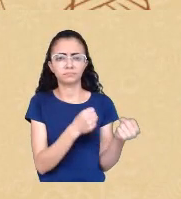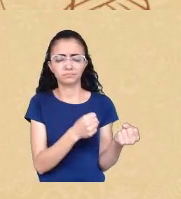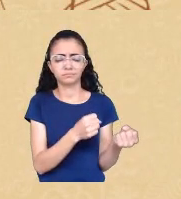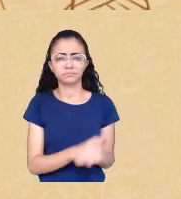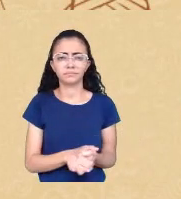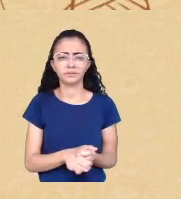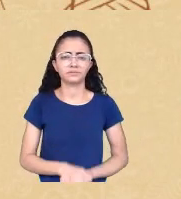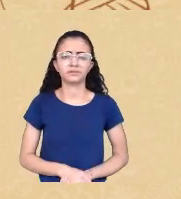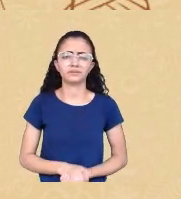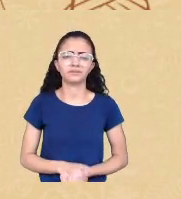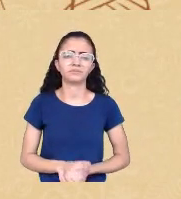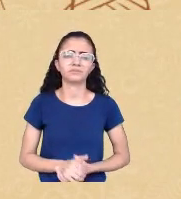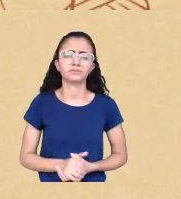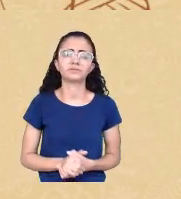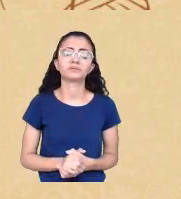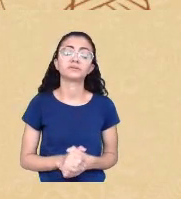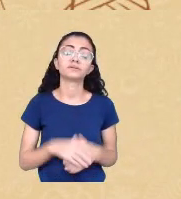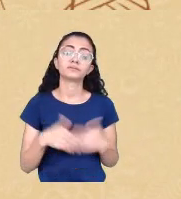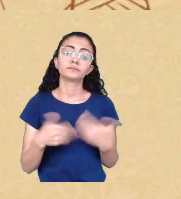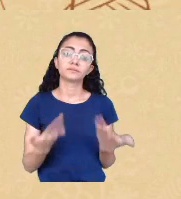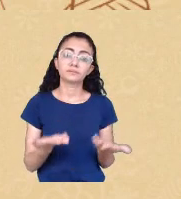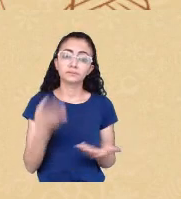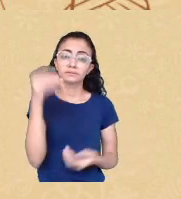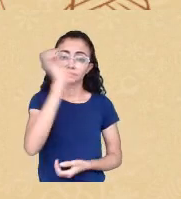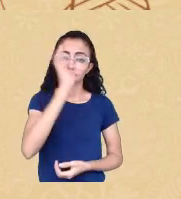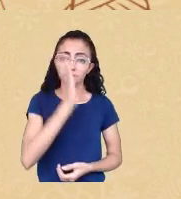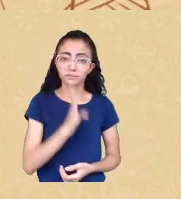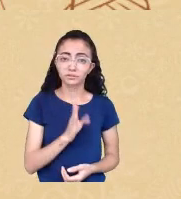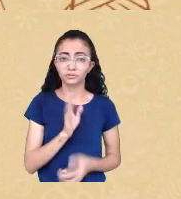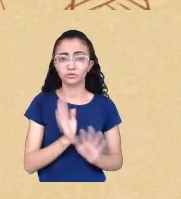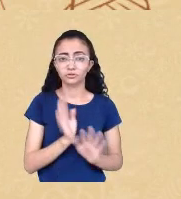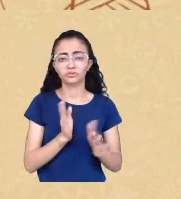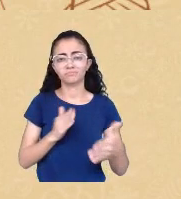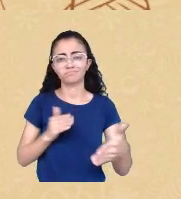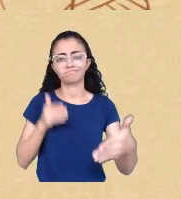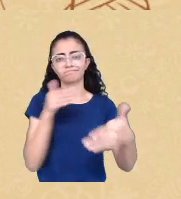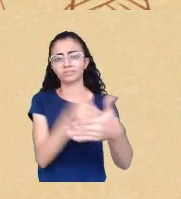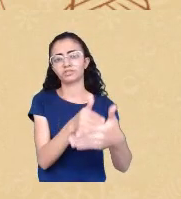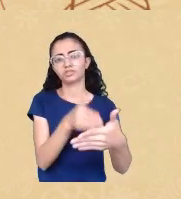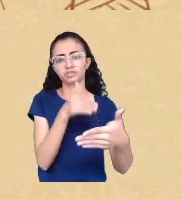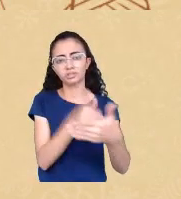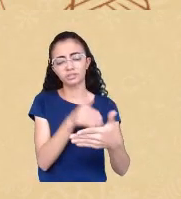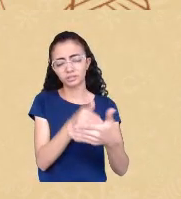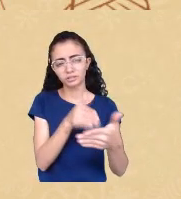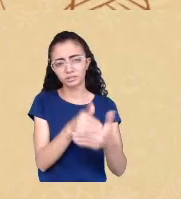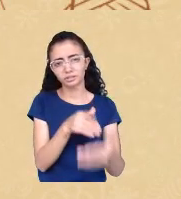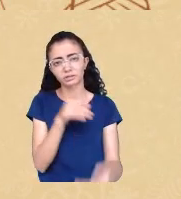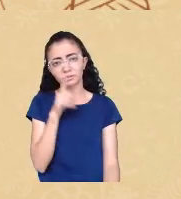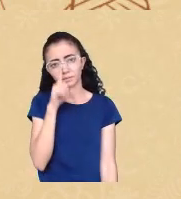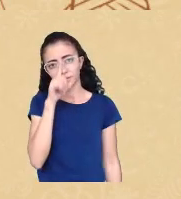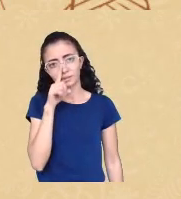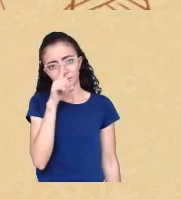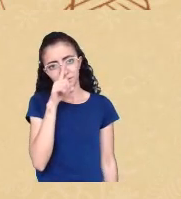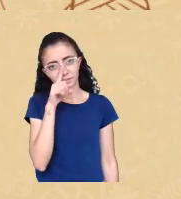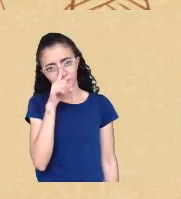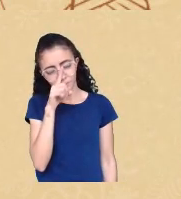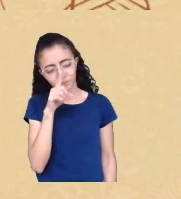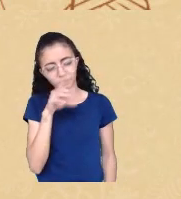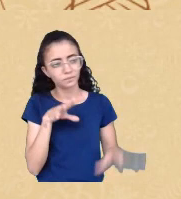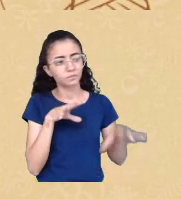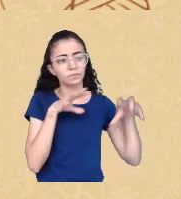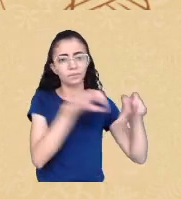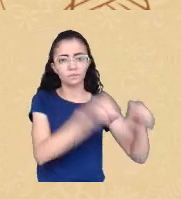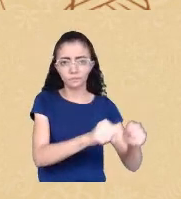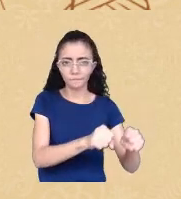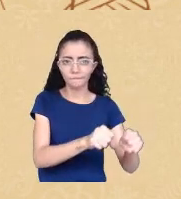este país está no limite do perigo contra a colonialidade do ser e